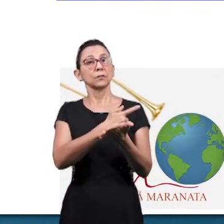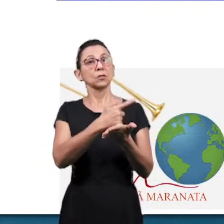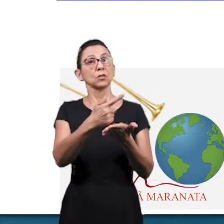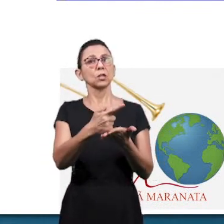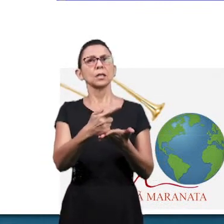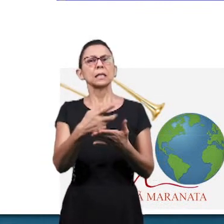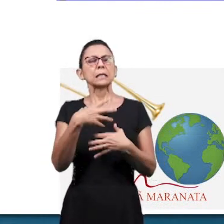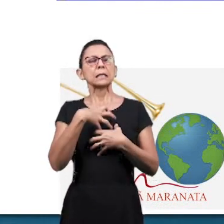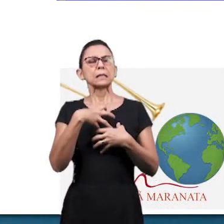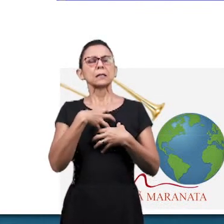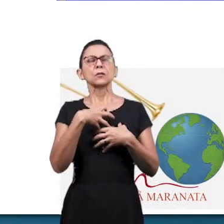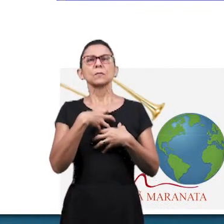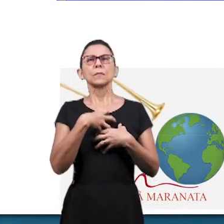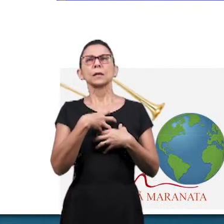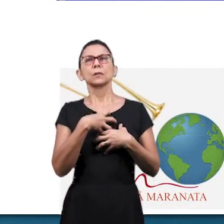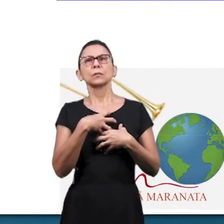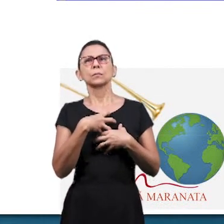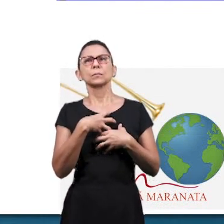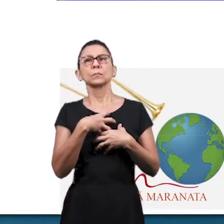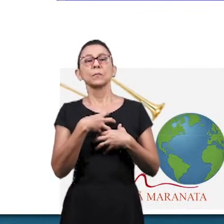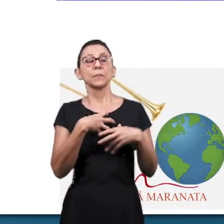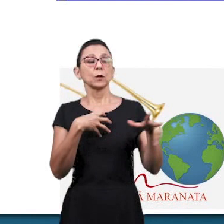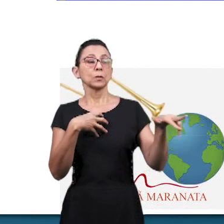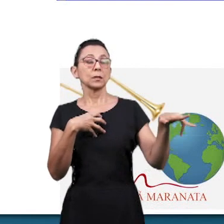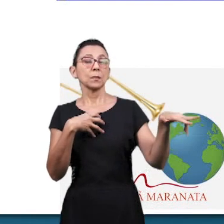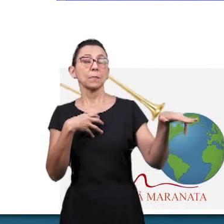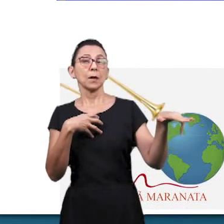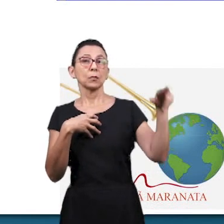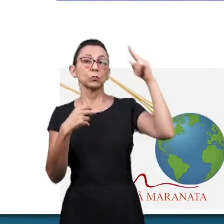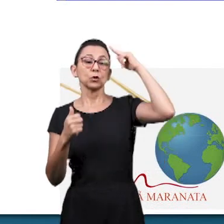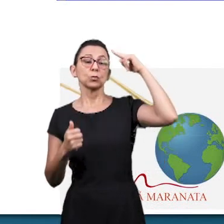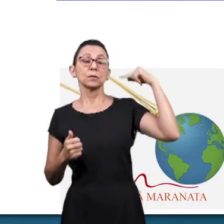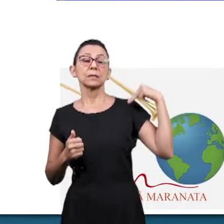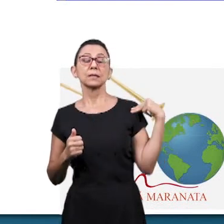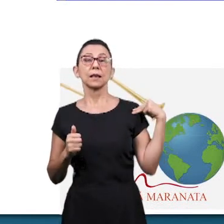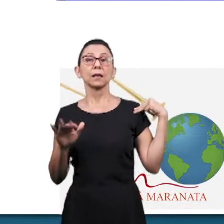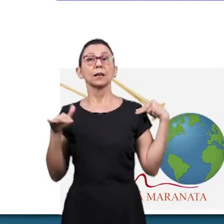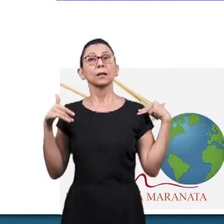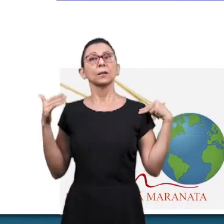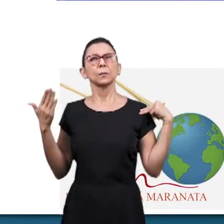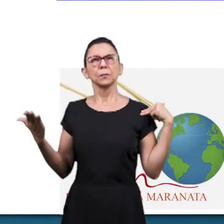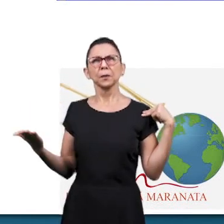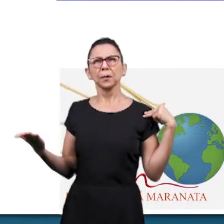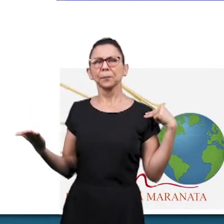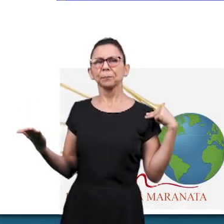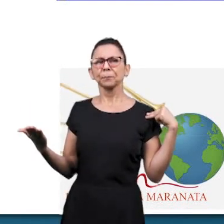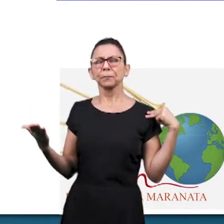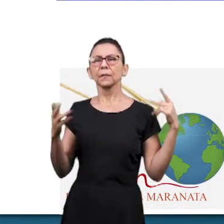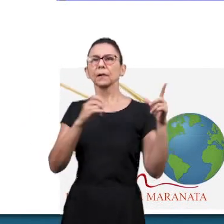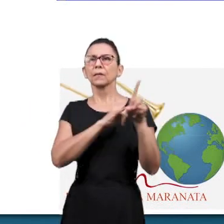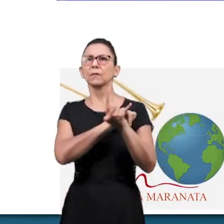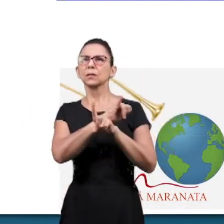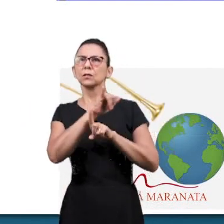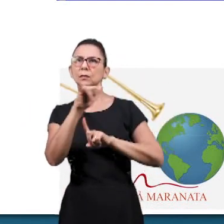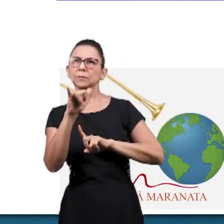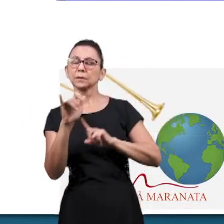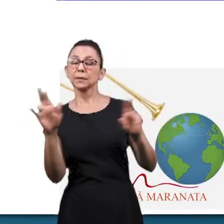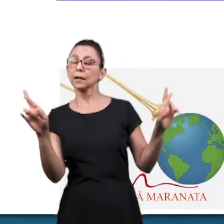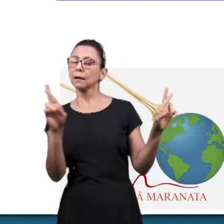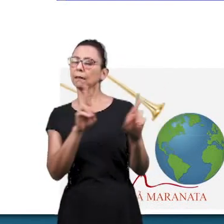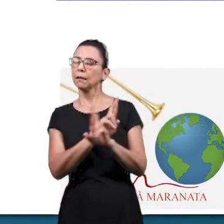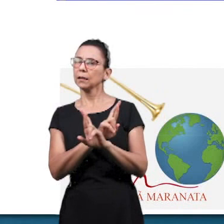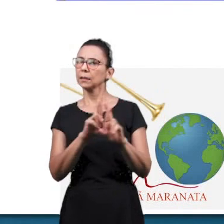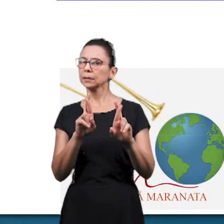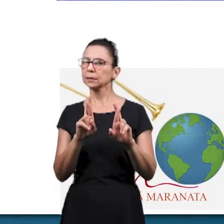qual foi o sentimento dos irmãos de José naquele momento, e profeticamente, qual a relação que